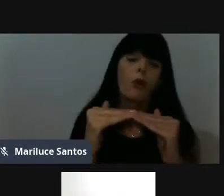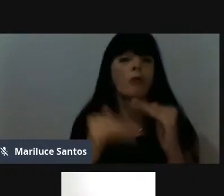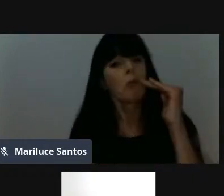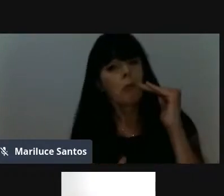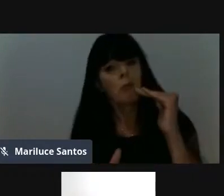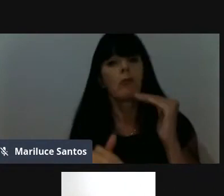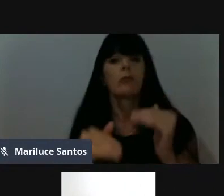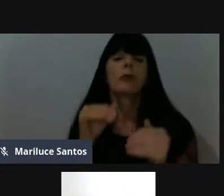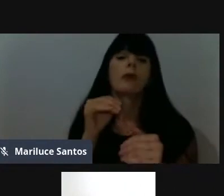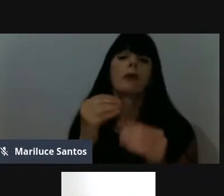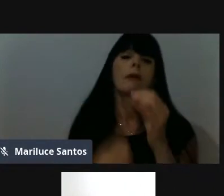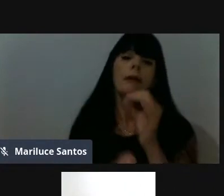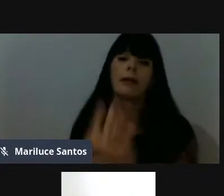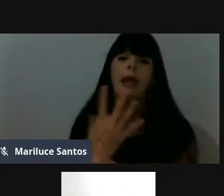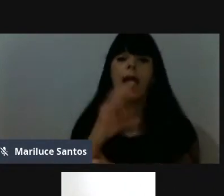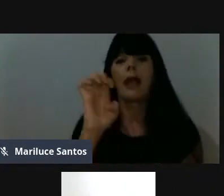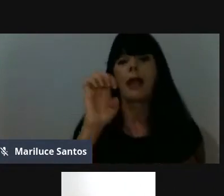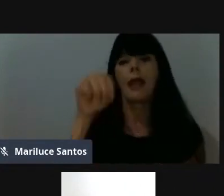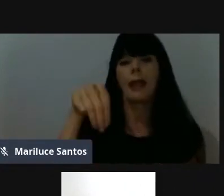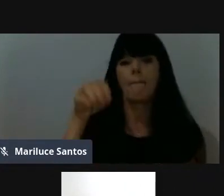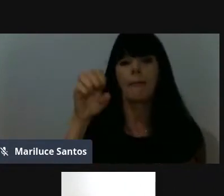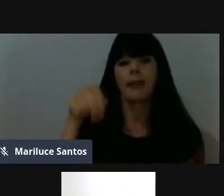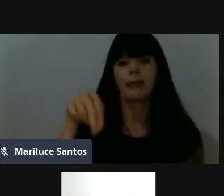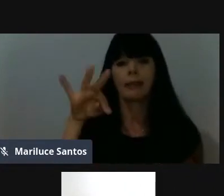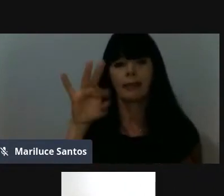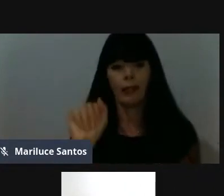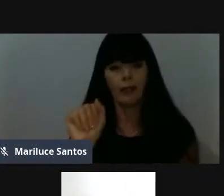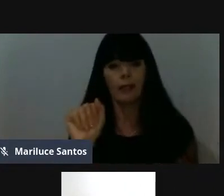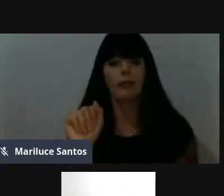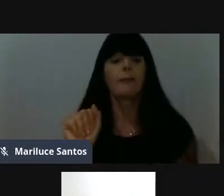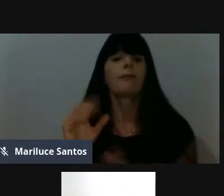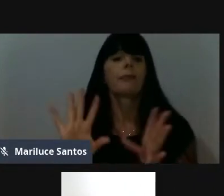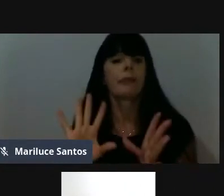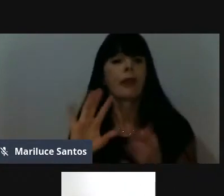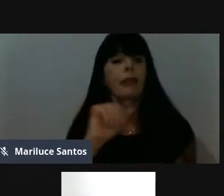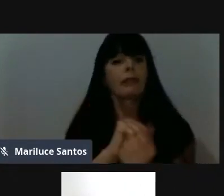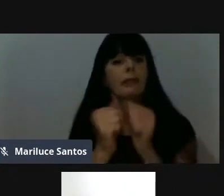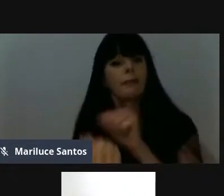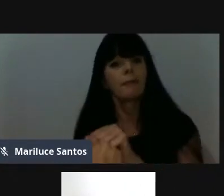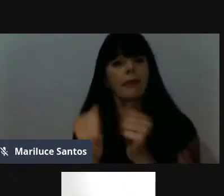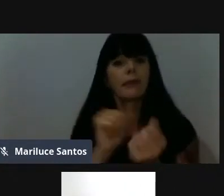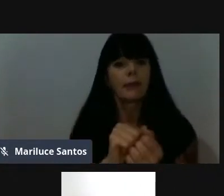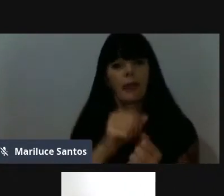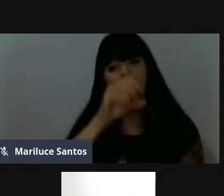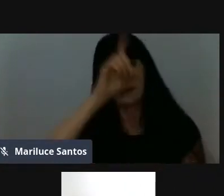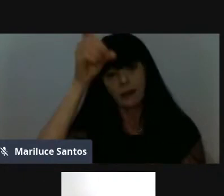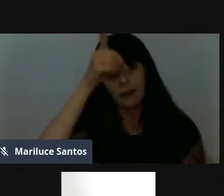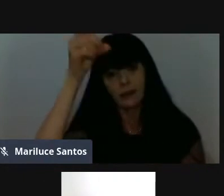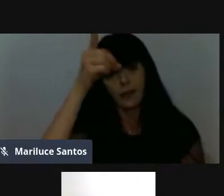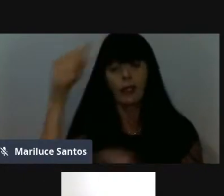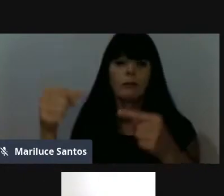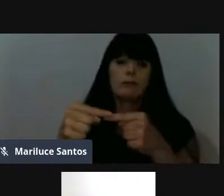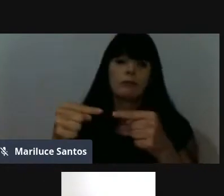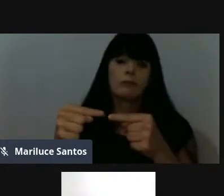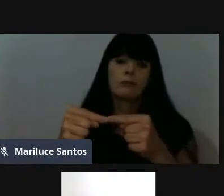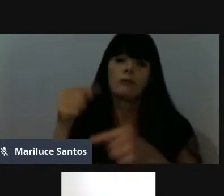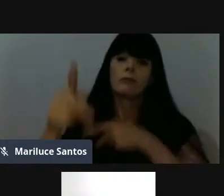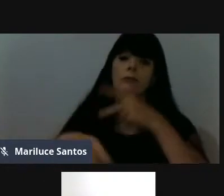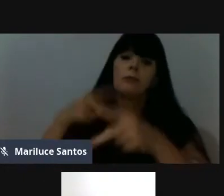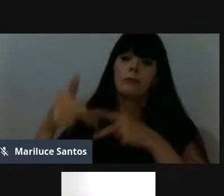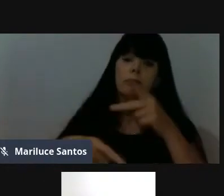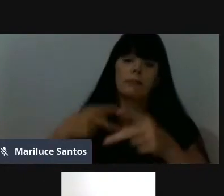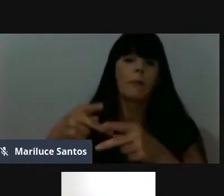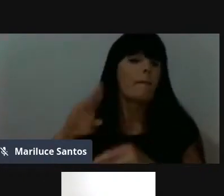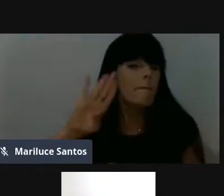proposição diferente, adequar a ideia do prefeito à realidade da nossa população, então, o pilar